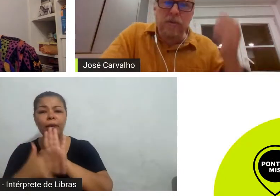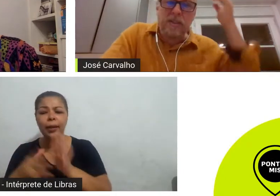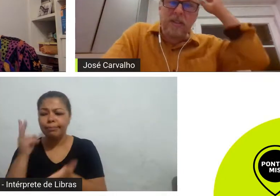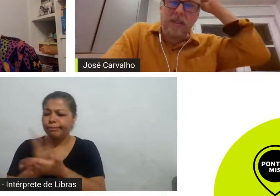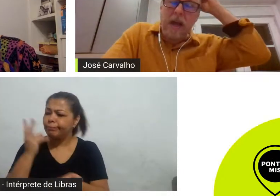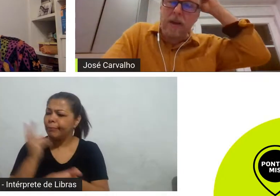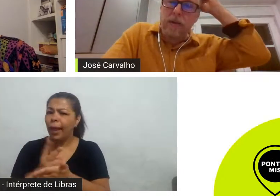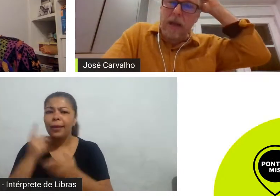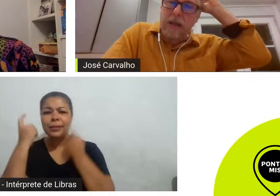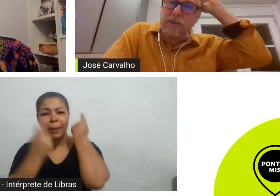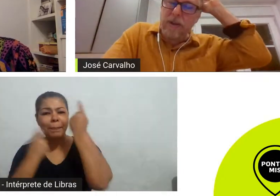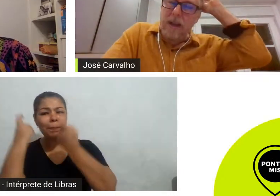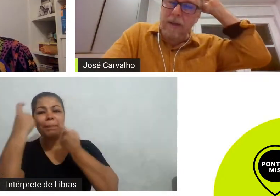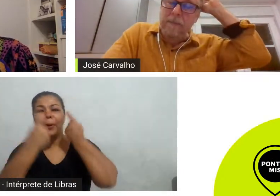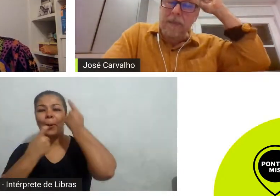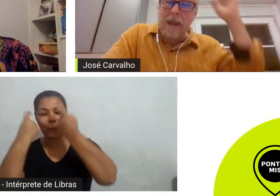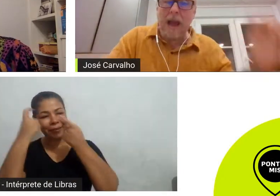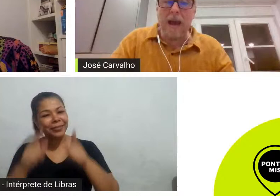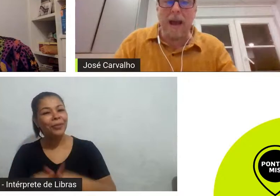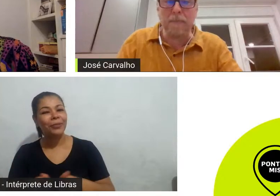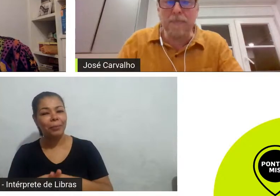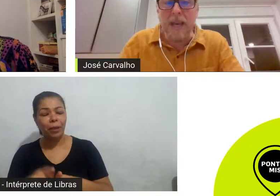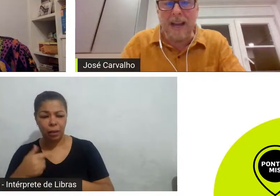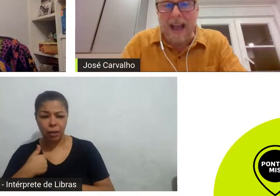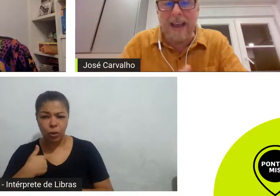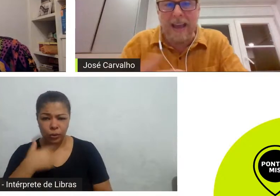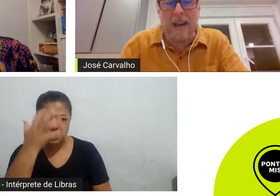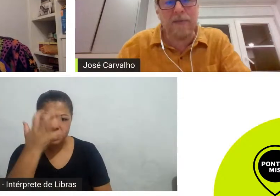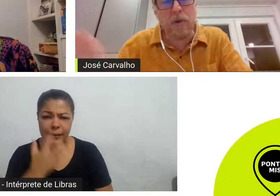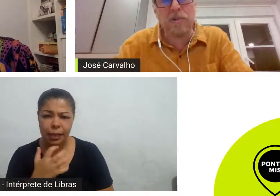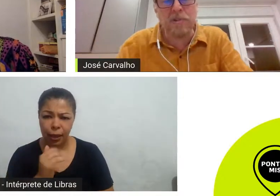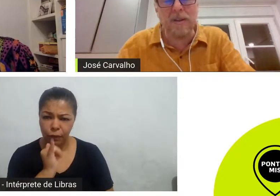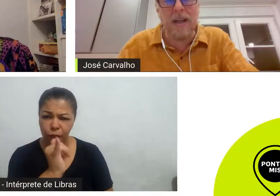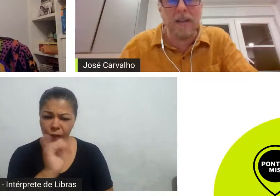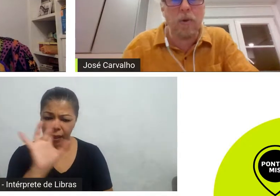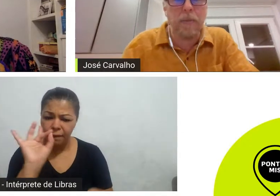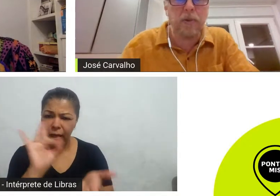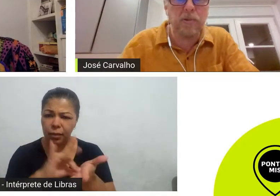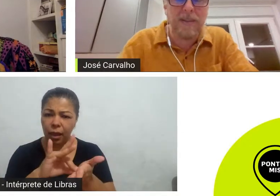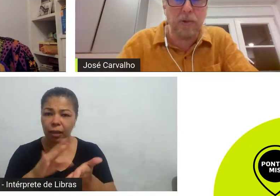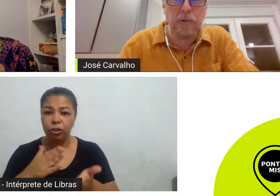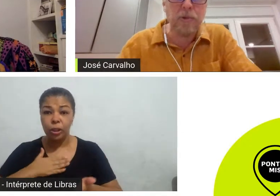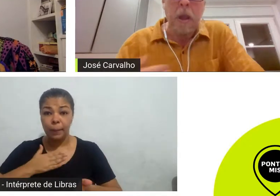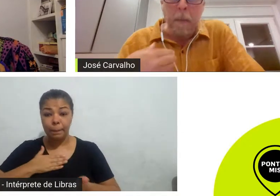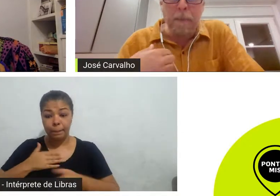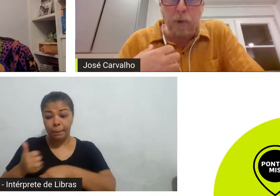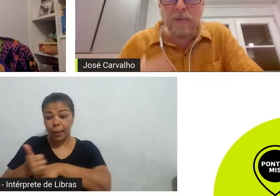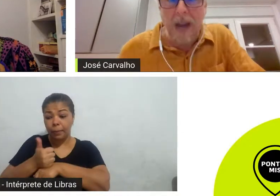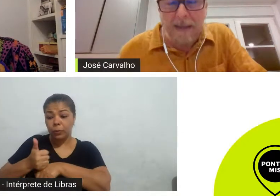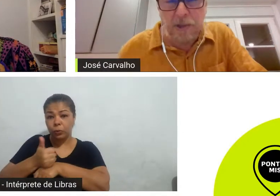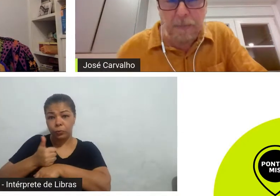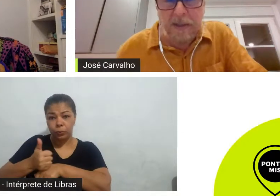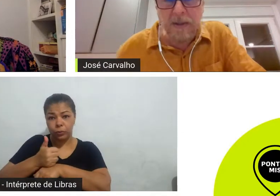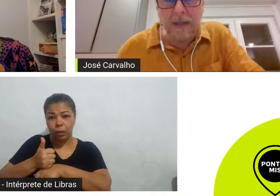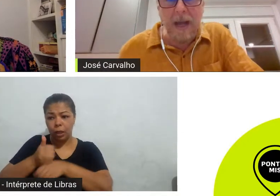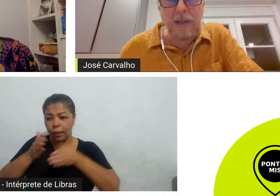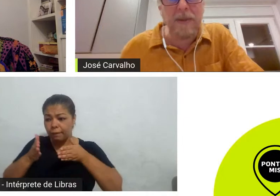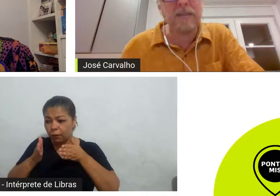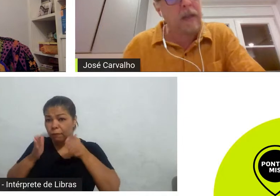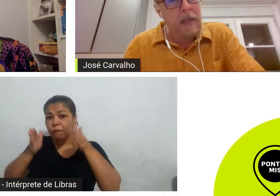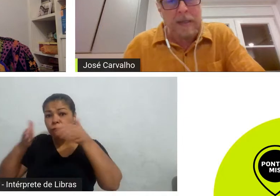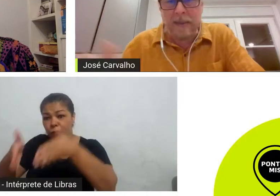sendo muito sincero Juliana a minha carreira foi consolidada com produtos adultos por um traço de